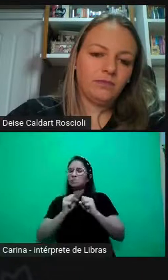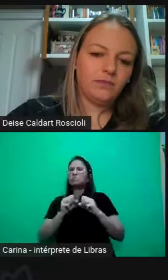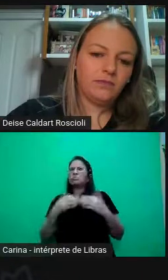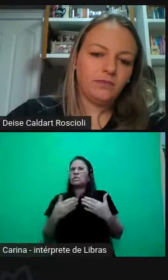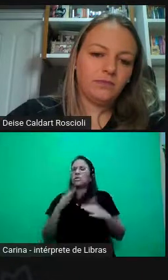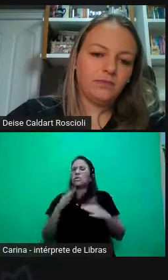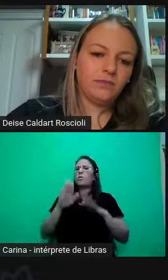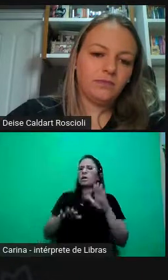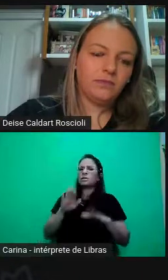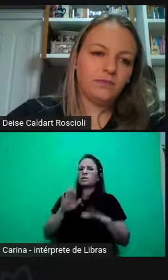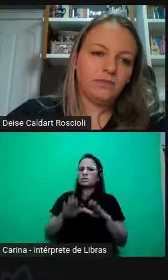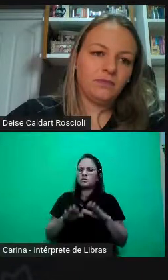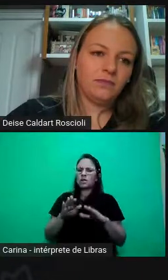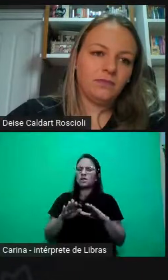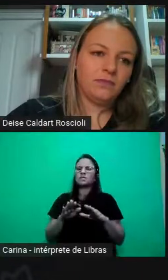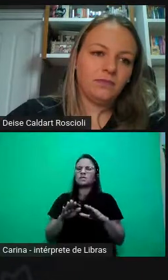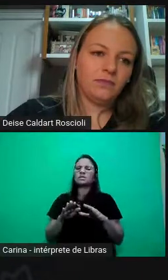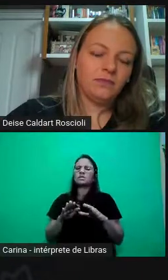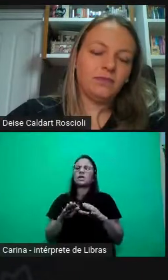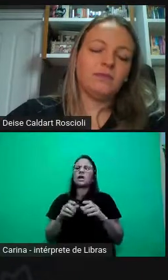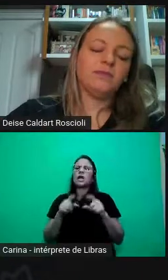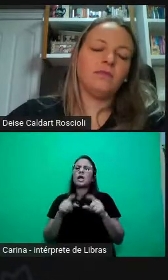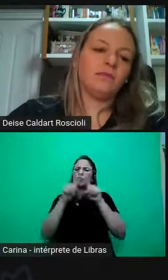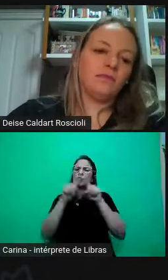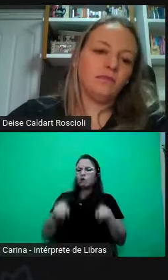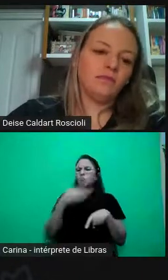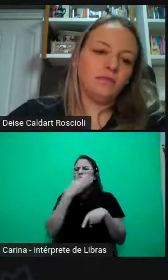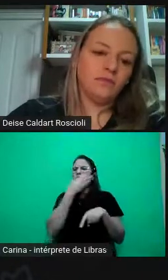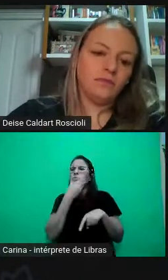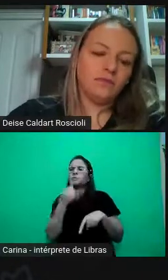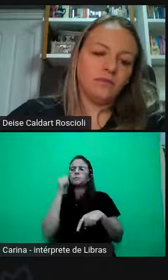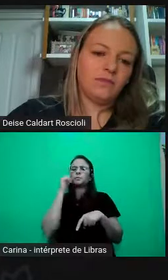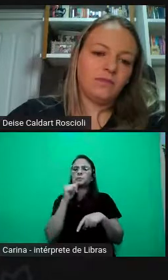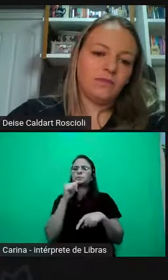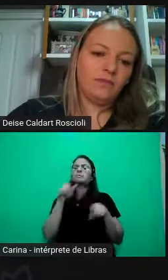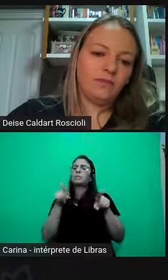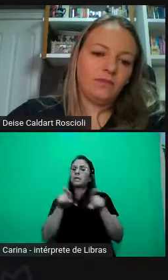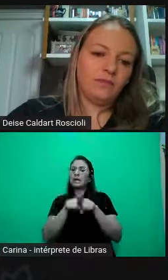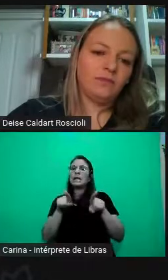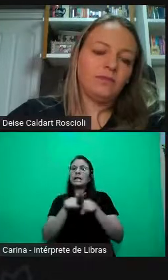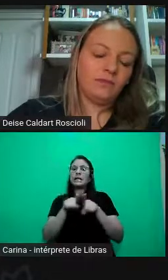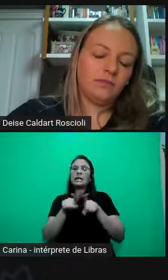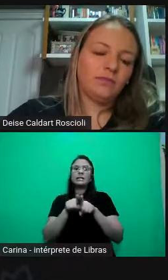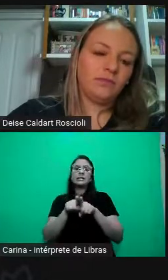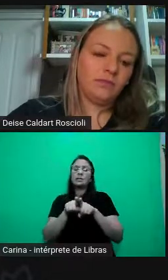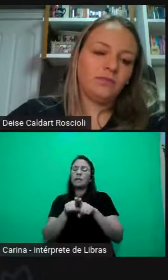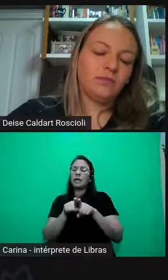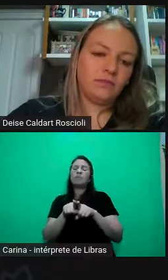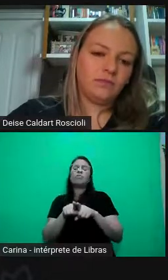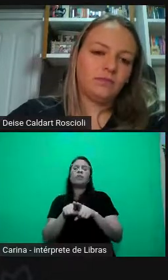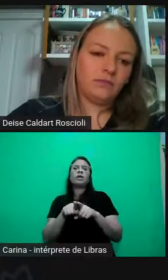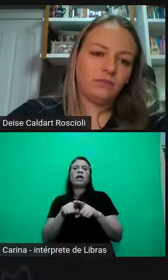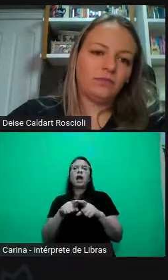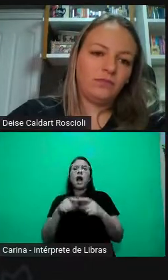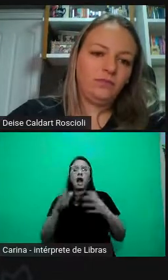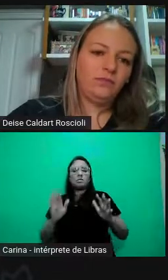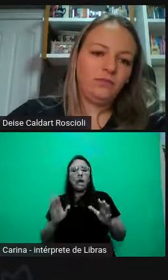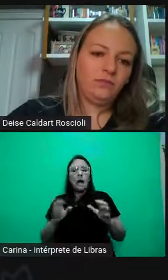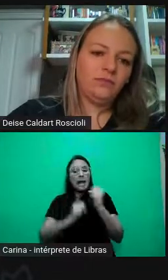funcionários, das funcionárias e muitas vezes por iniciativa da própria organização. Que incentiva, busca